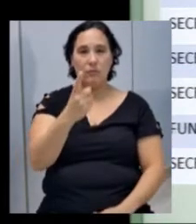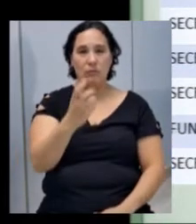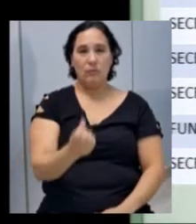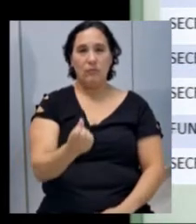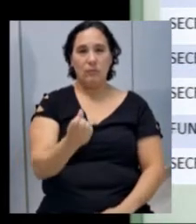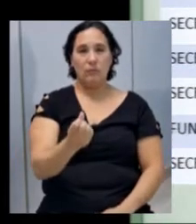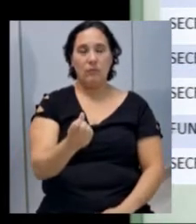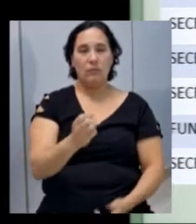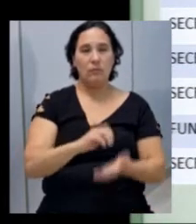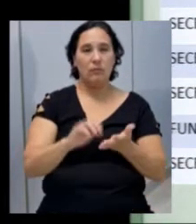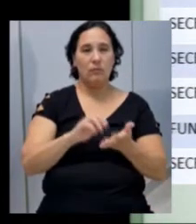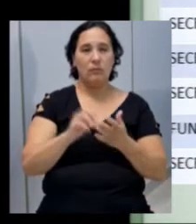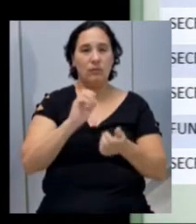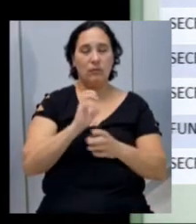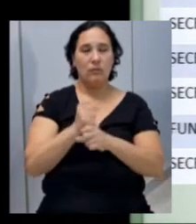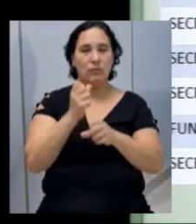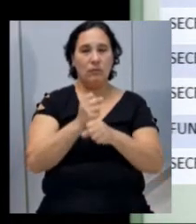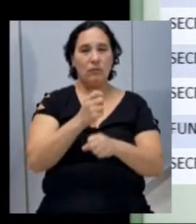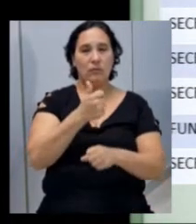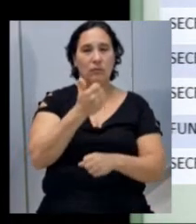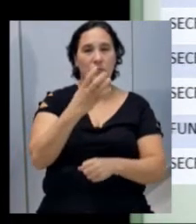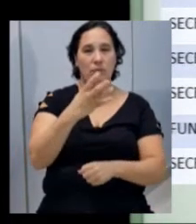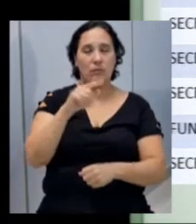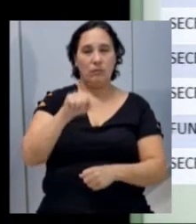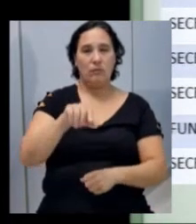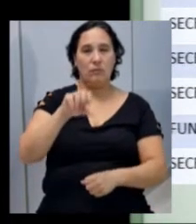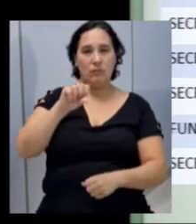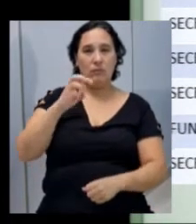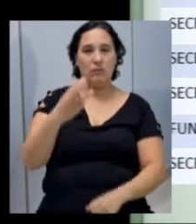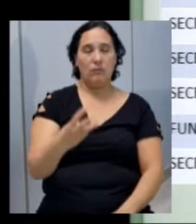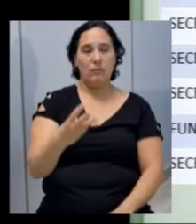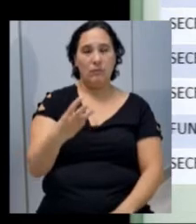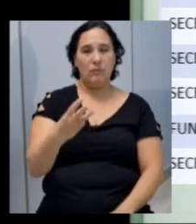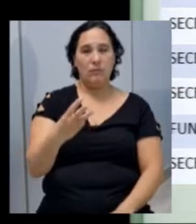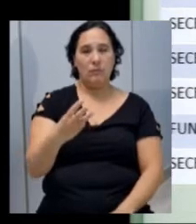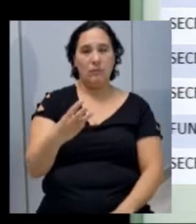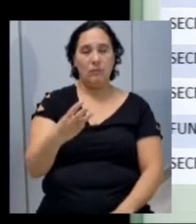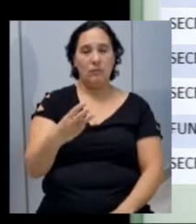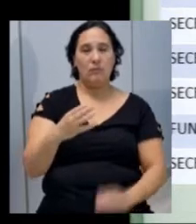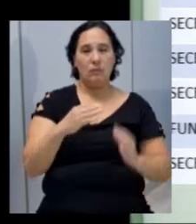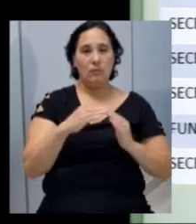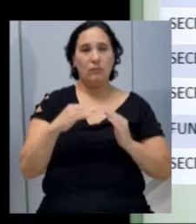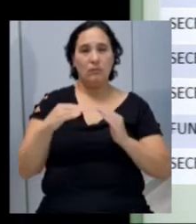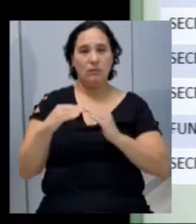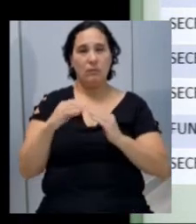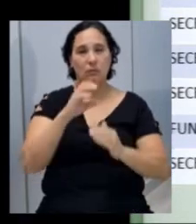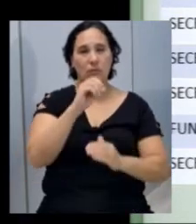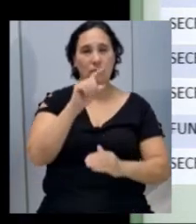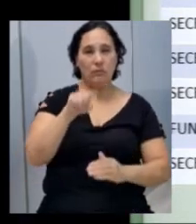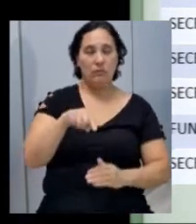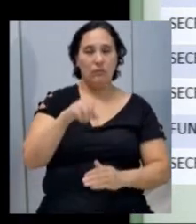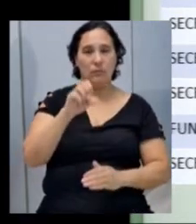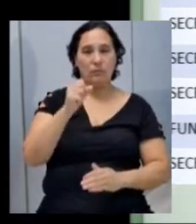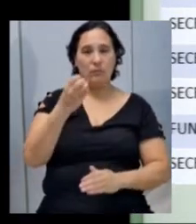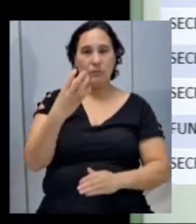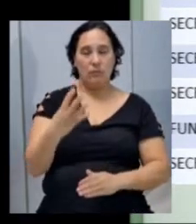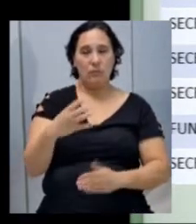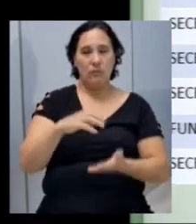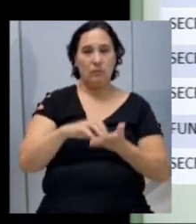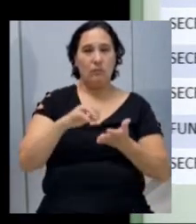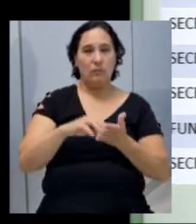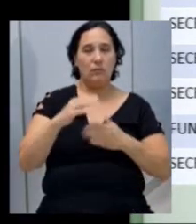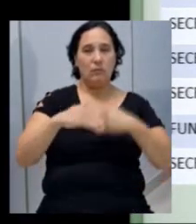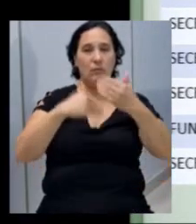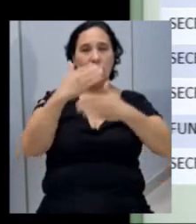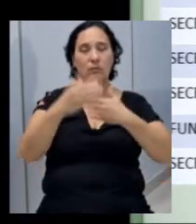Secretaria de Obras, 14,83. Fundo de Habitação, 0,84. Secretaria de